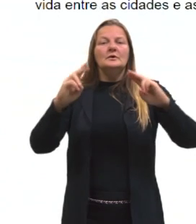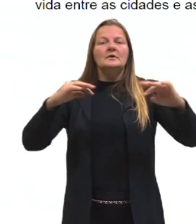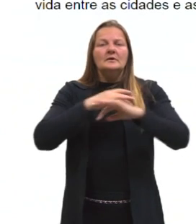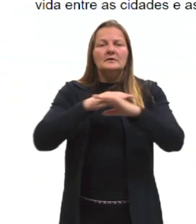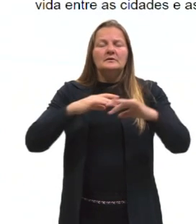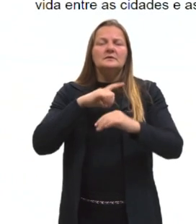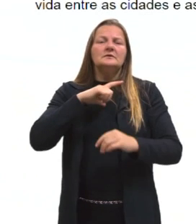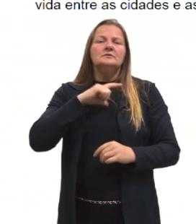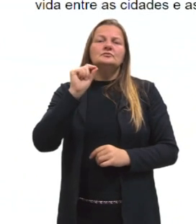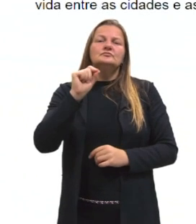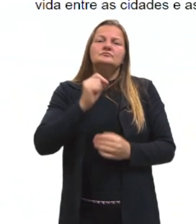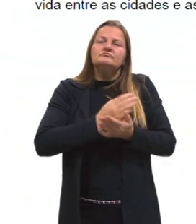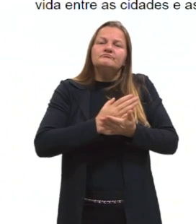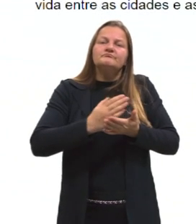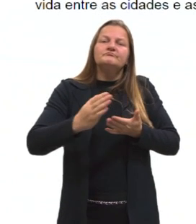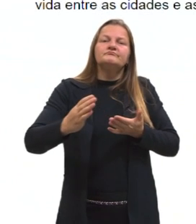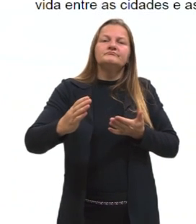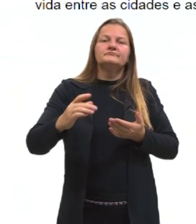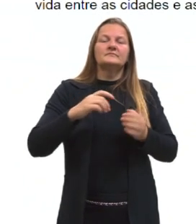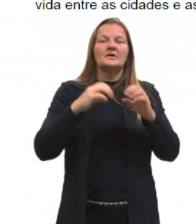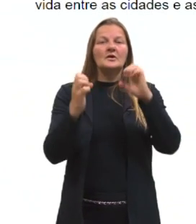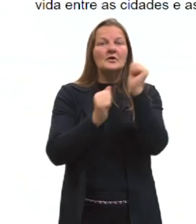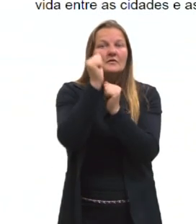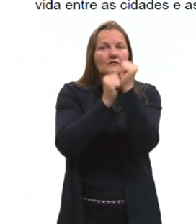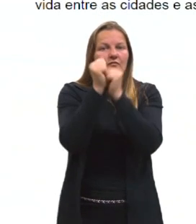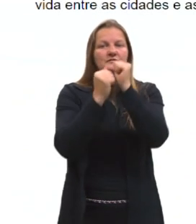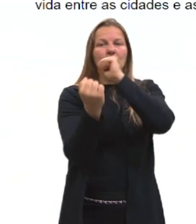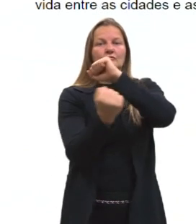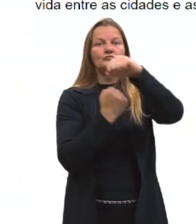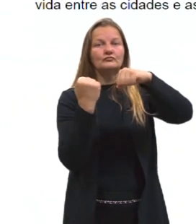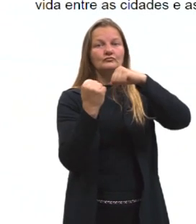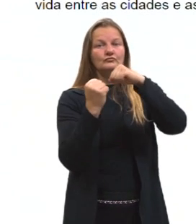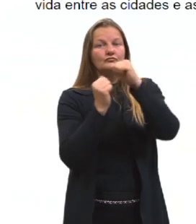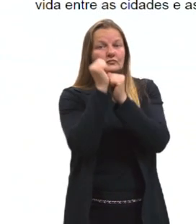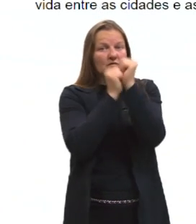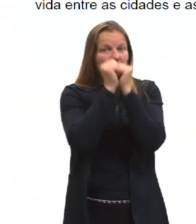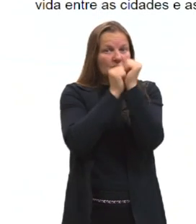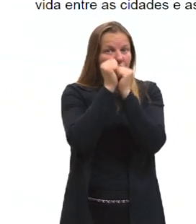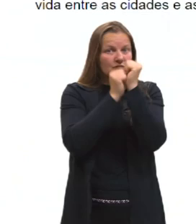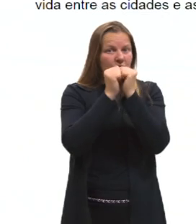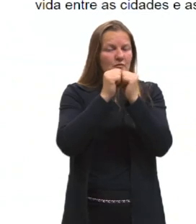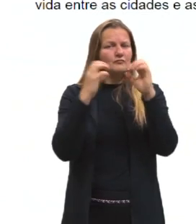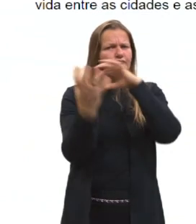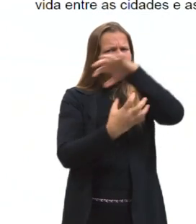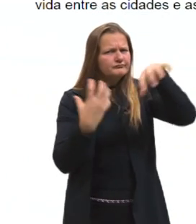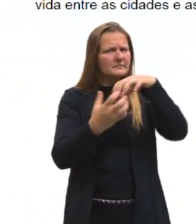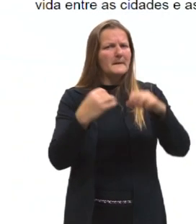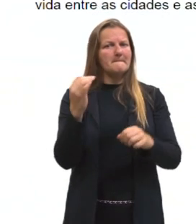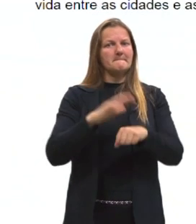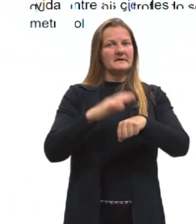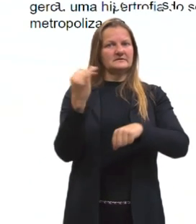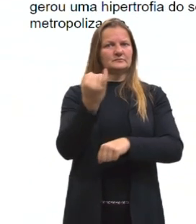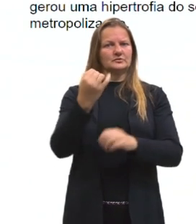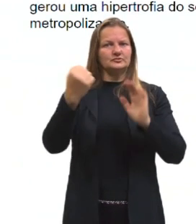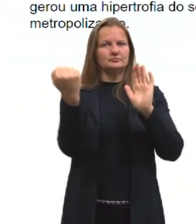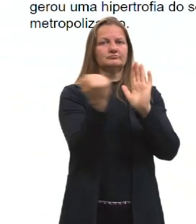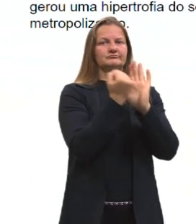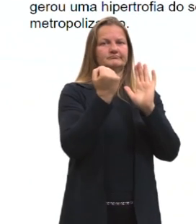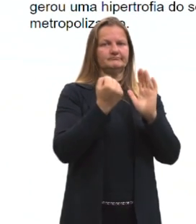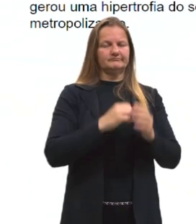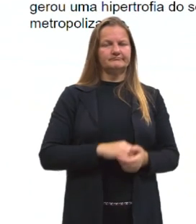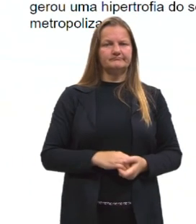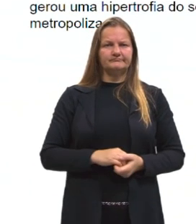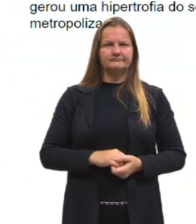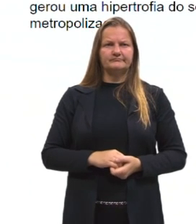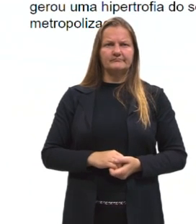para vocês, é a partir da revolução industrial, né, que nós temos esse crescimento de pessoas. Vamos lá de novo, então, vamos passar aqui,